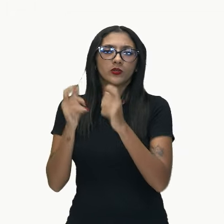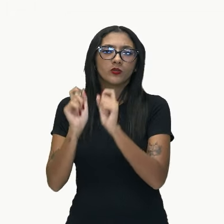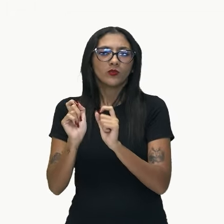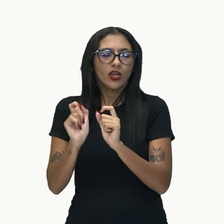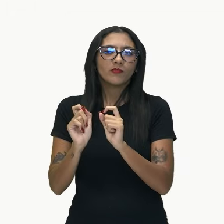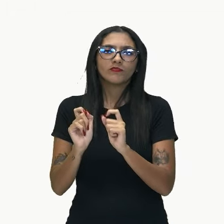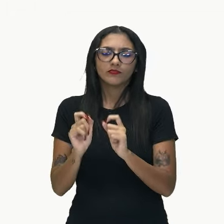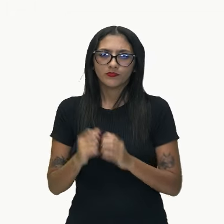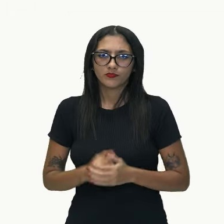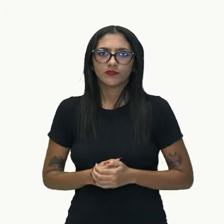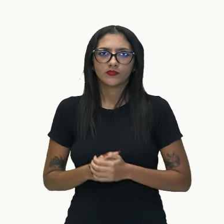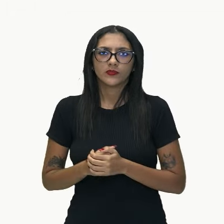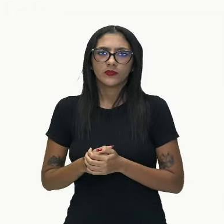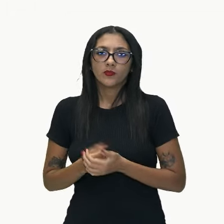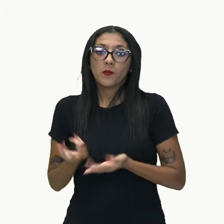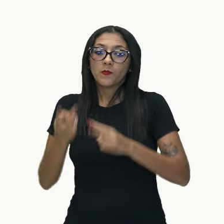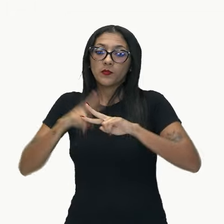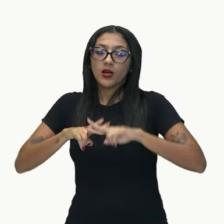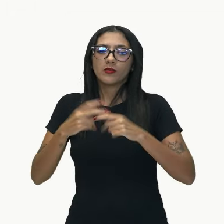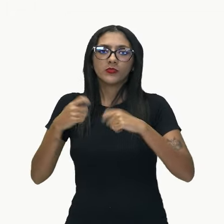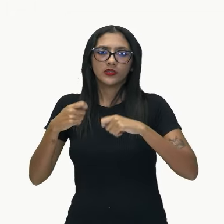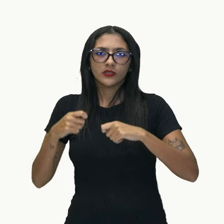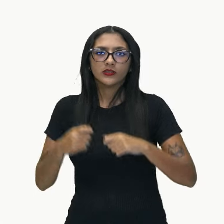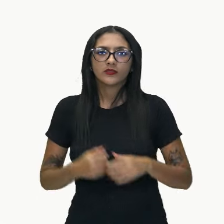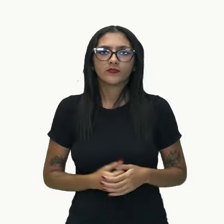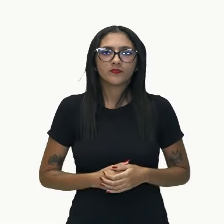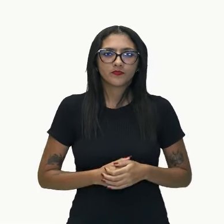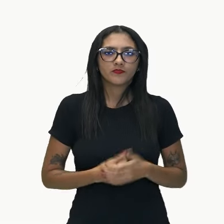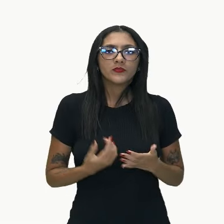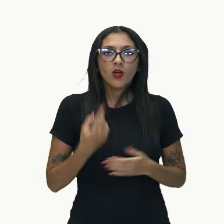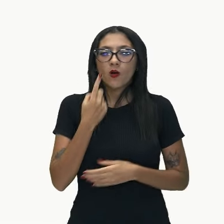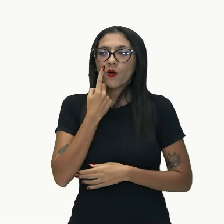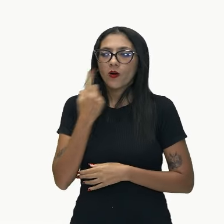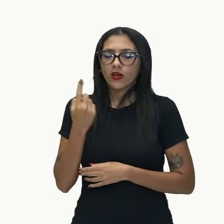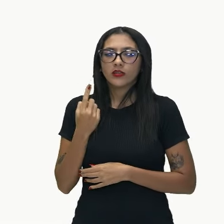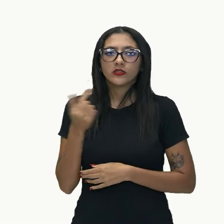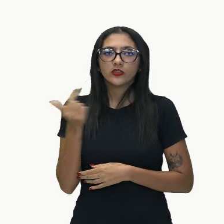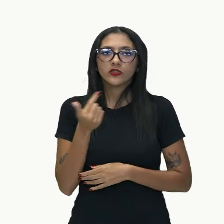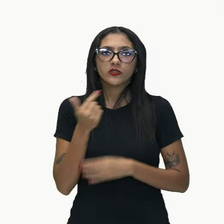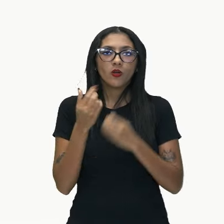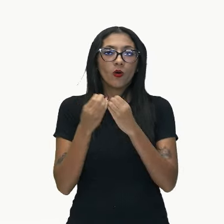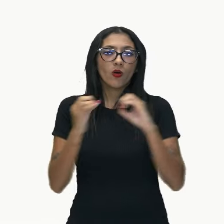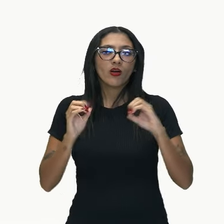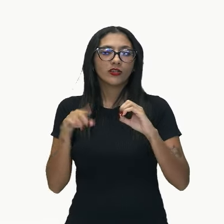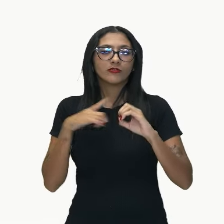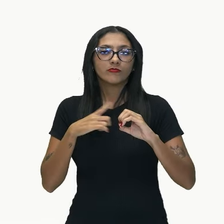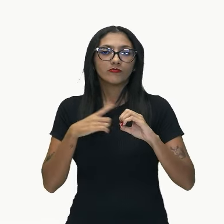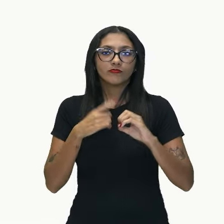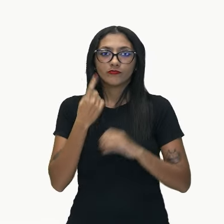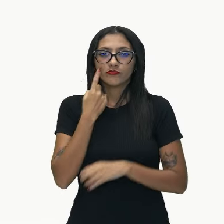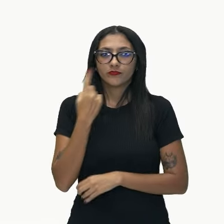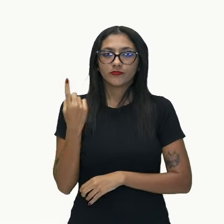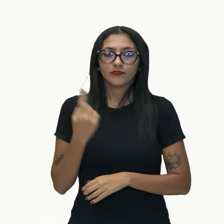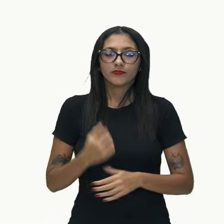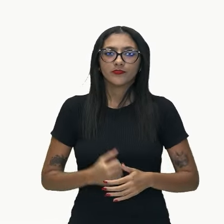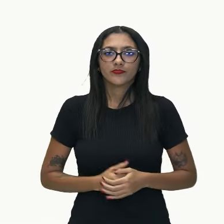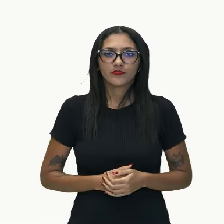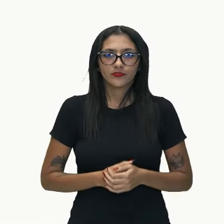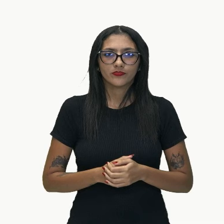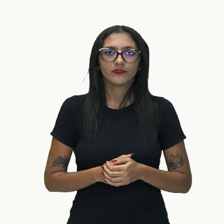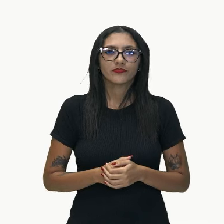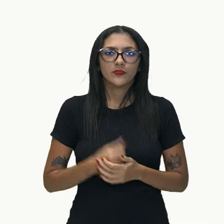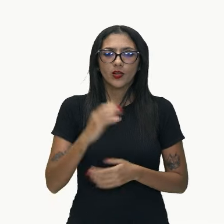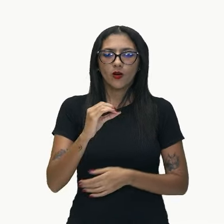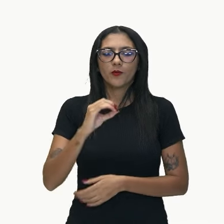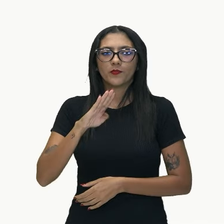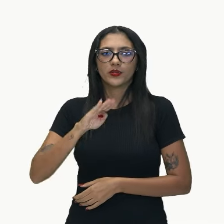oração subordinada é subordinada, substantiva, objetiva e indireta. Por quê? Faz